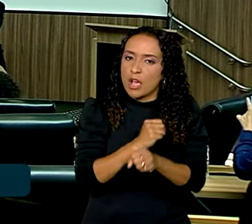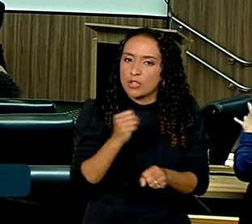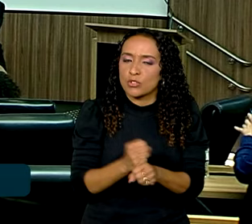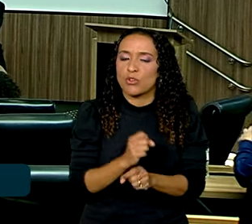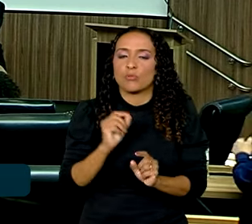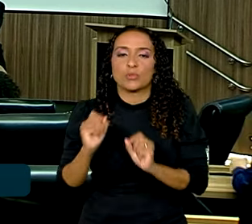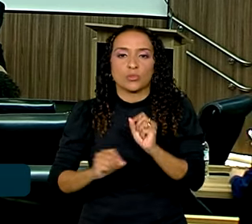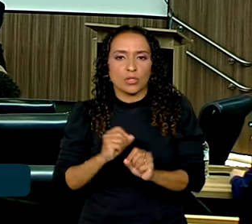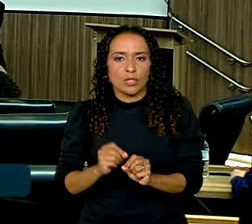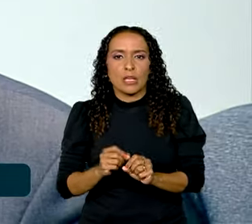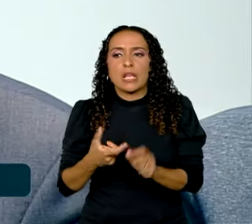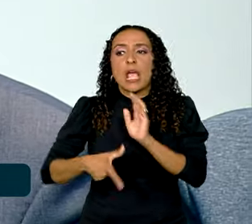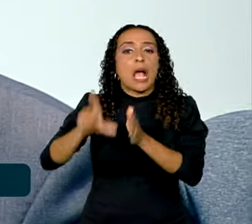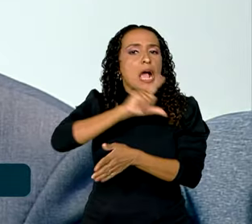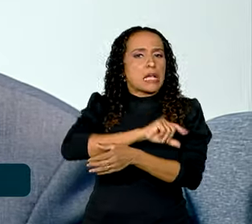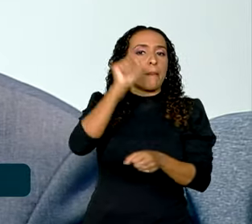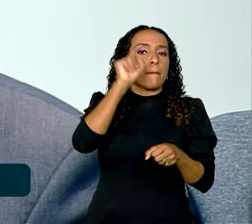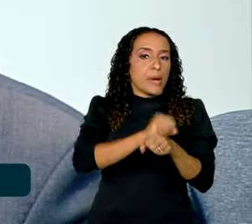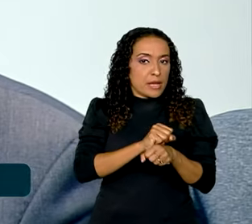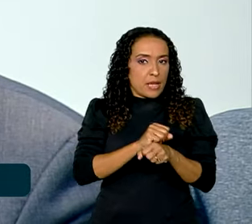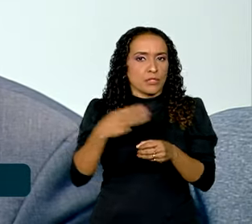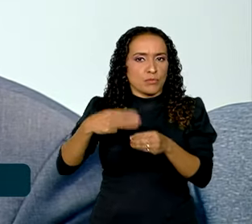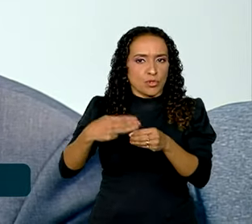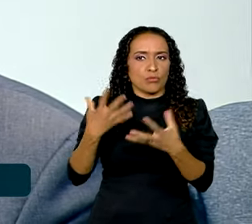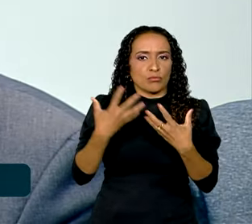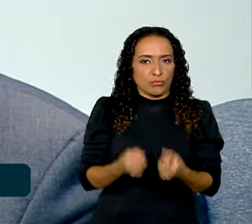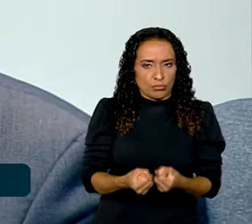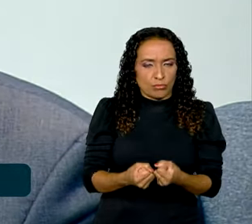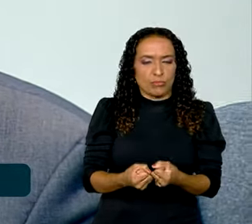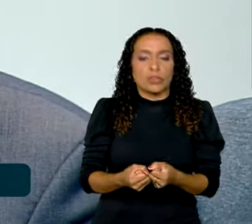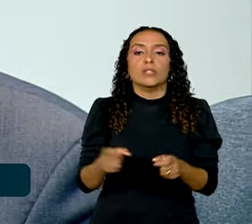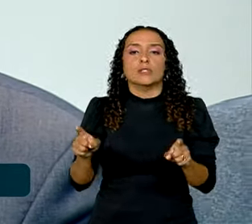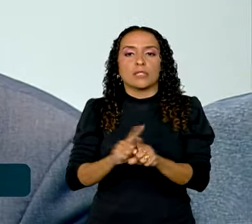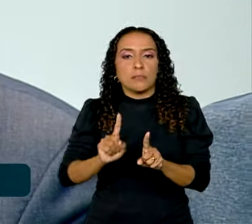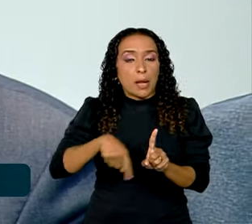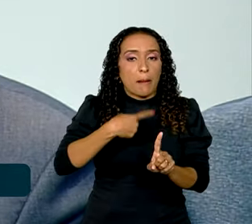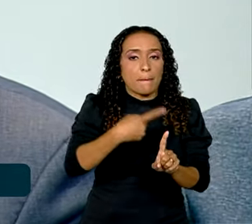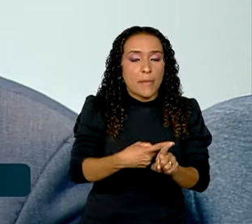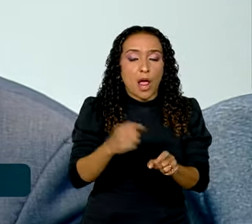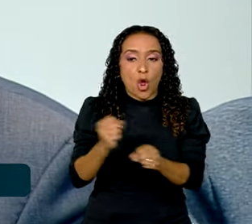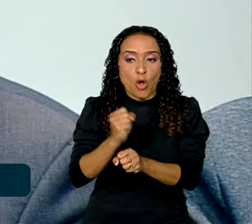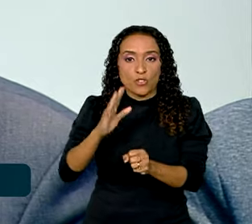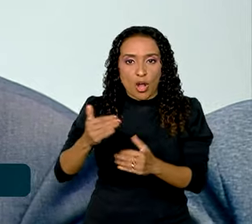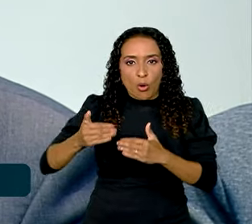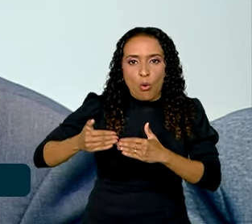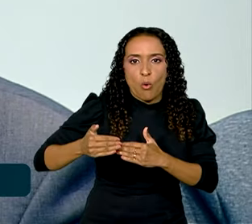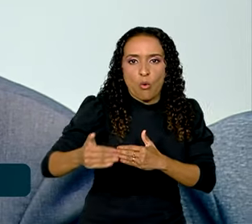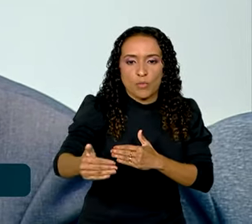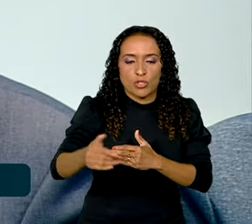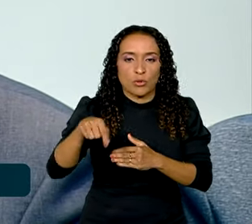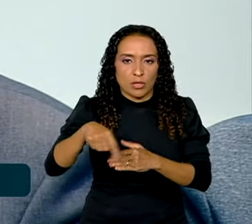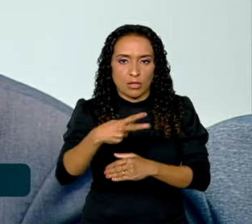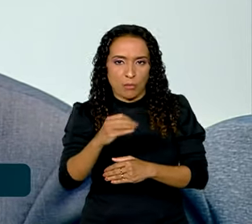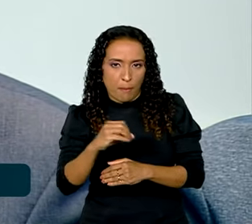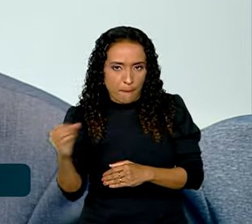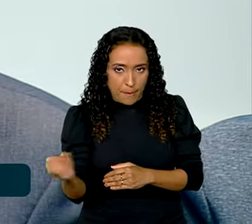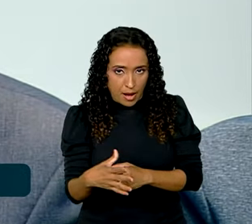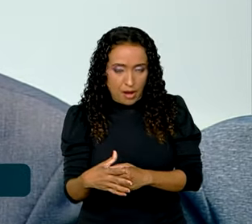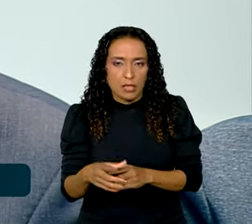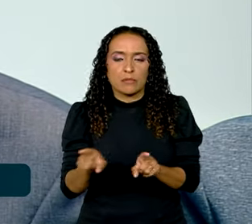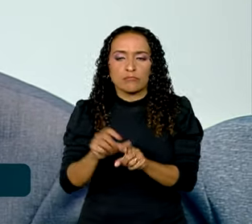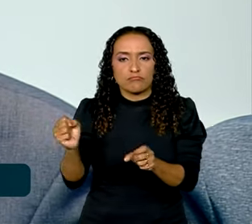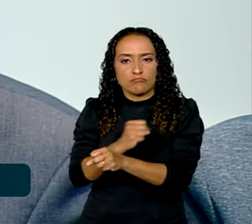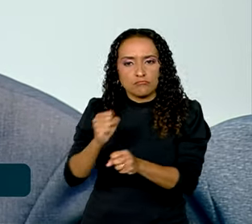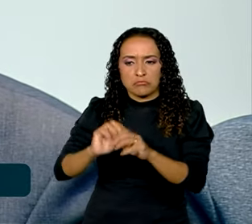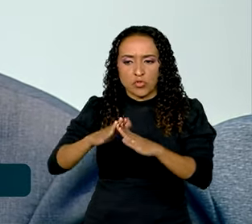que estavam paralisadas, que os municípios aderiram. Além das obras iniciadas aqui, anunciadas hoje no PAC, e obras